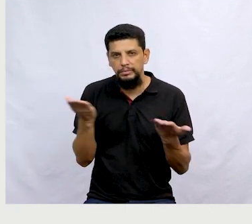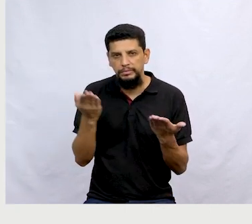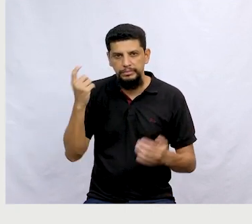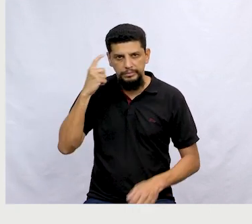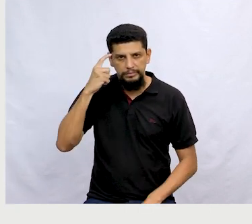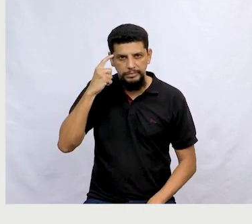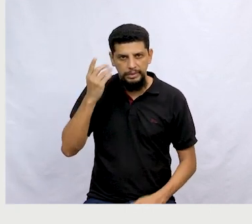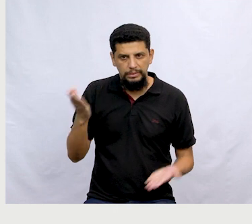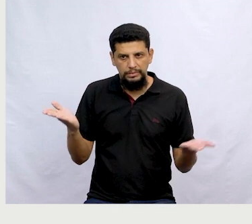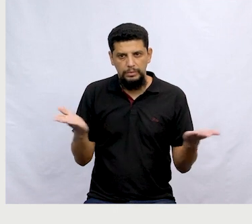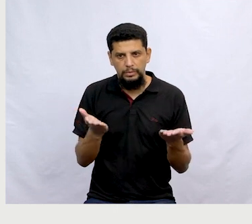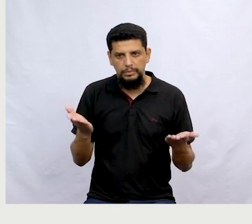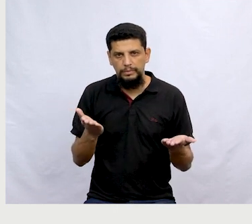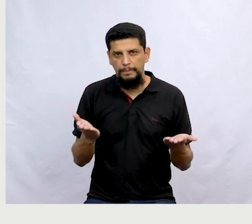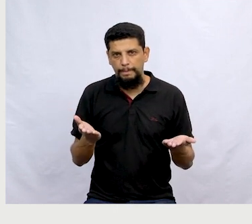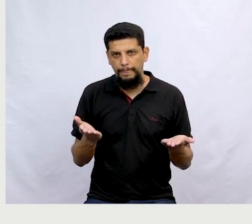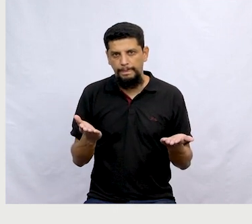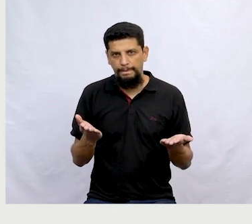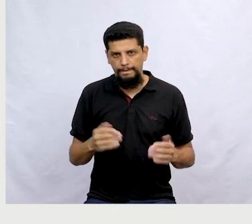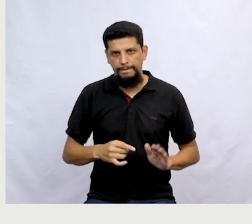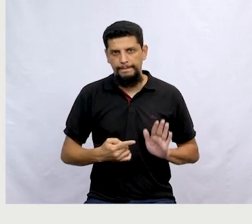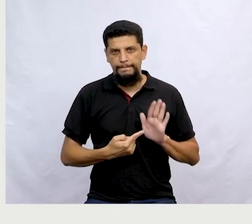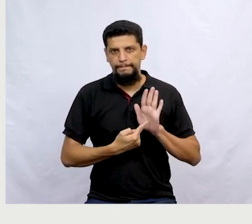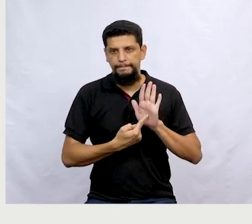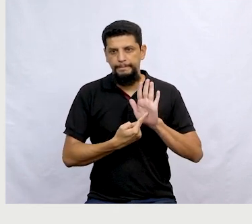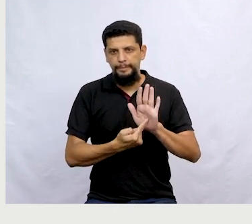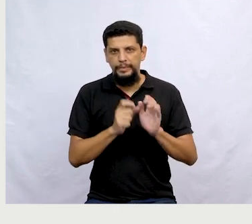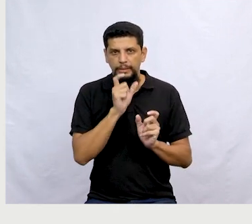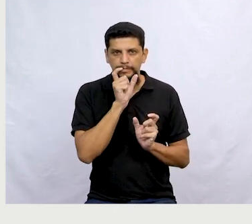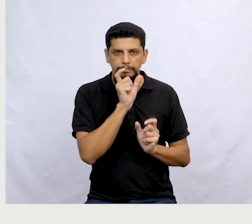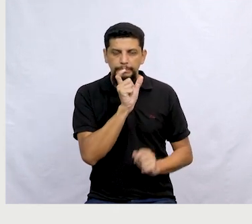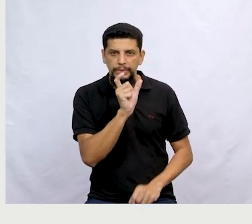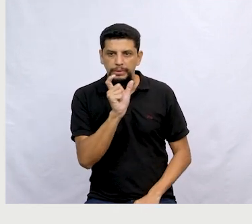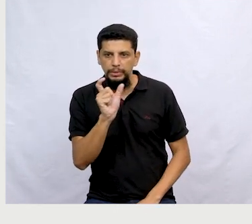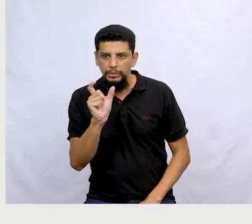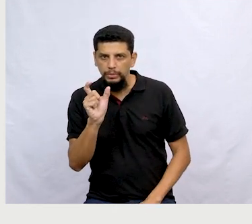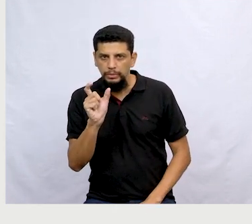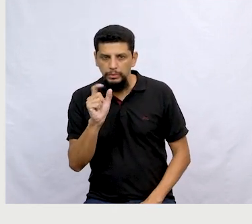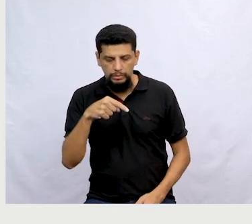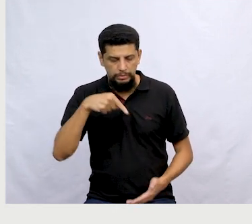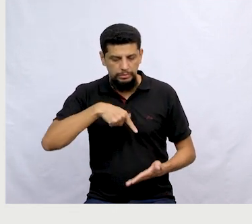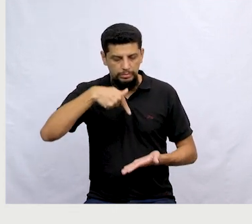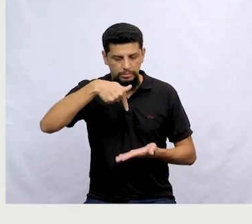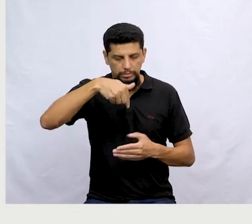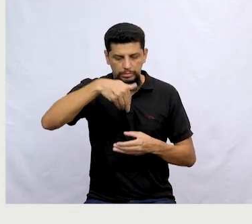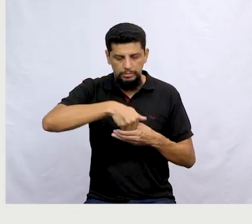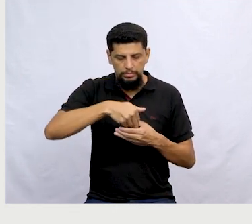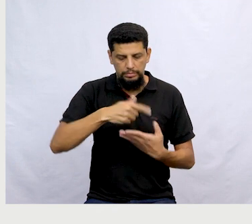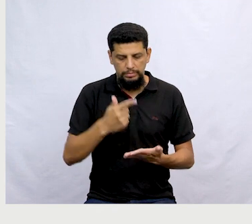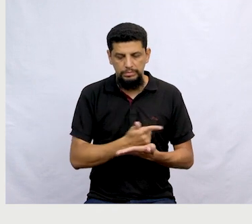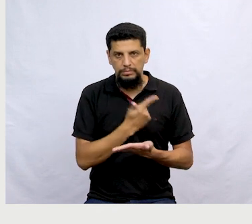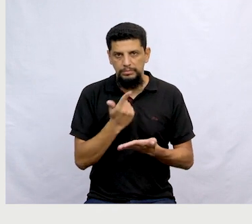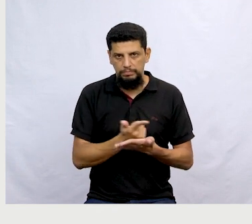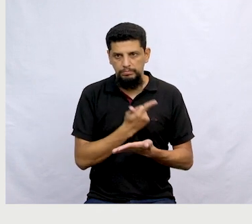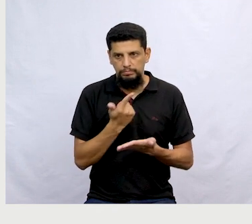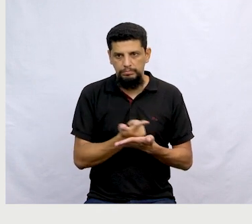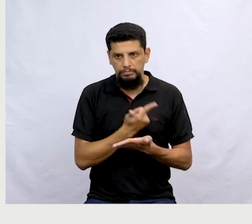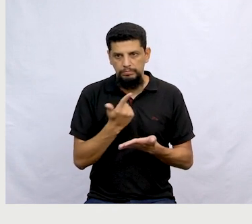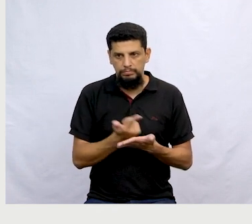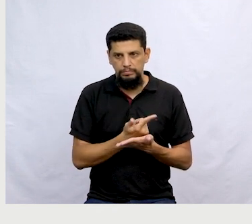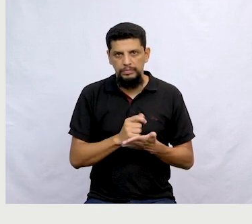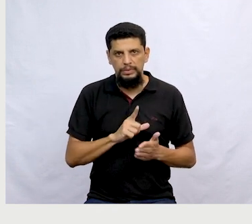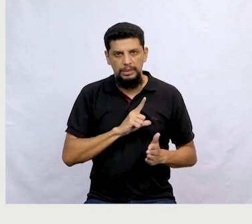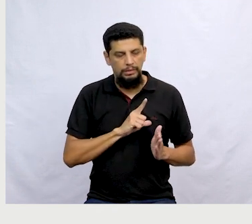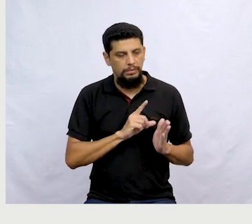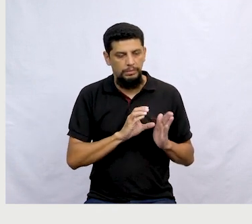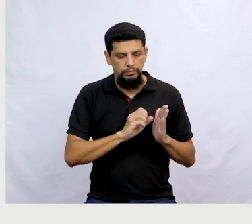agora. Então, olha, ali vão aparecer agora palavras que estavam no livro. Palavras que davam ali a